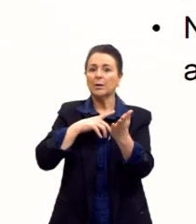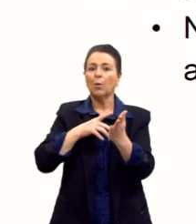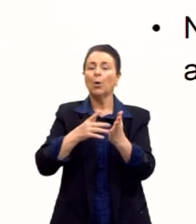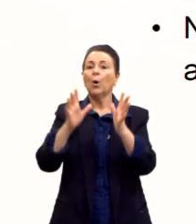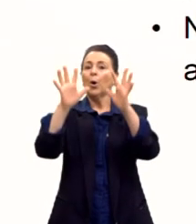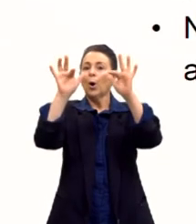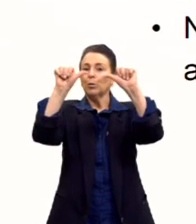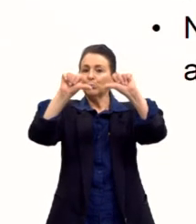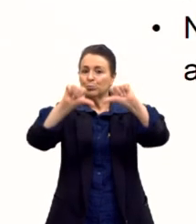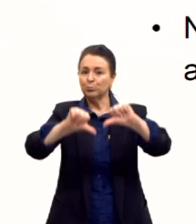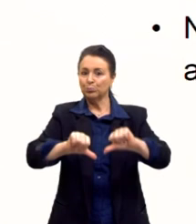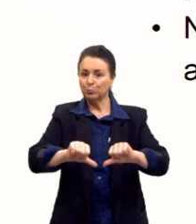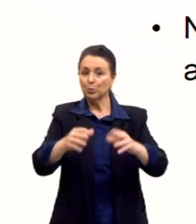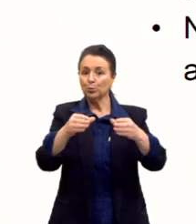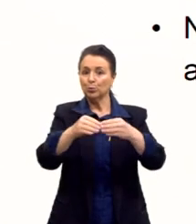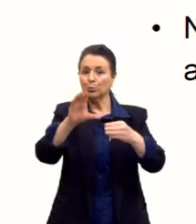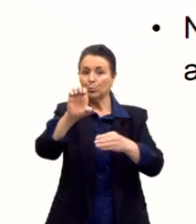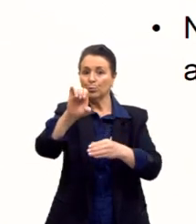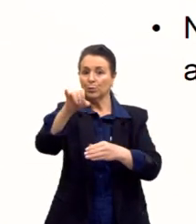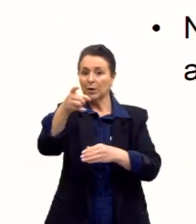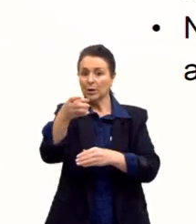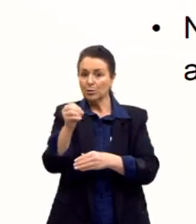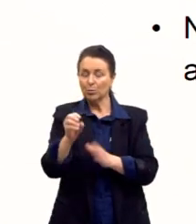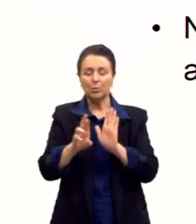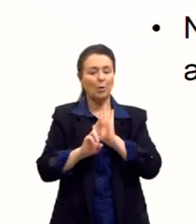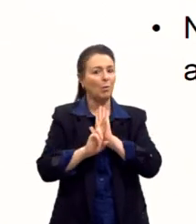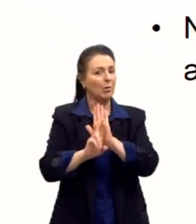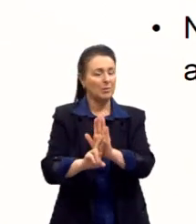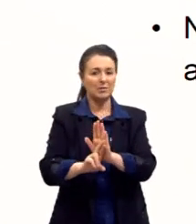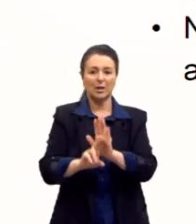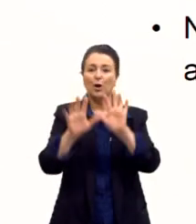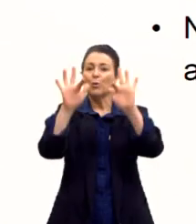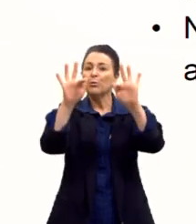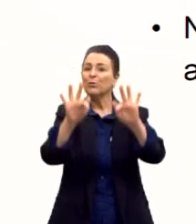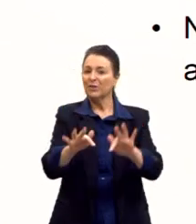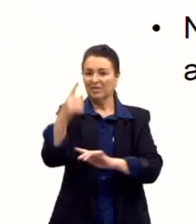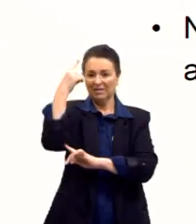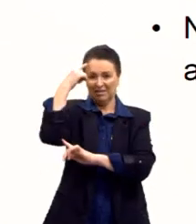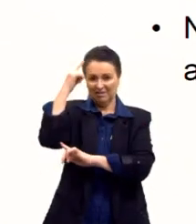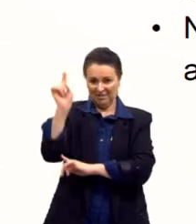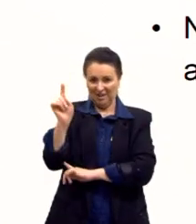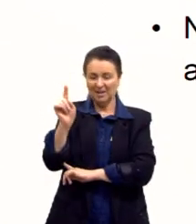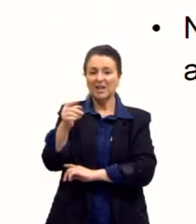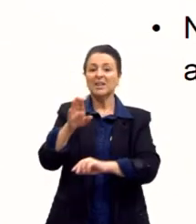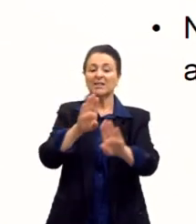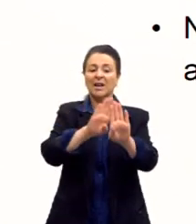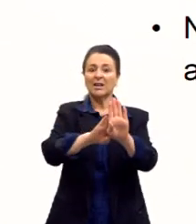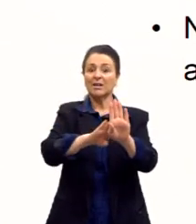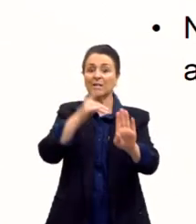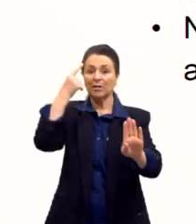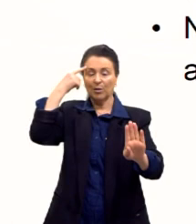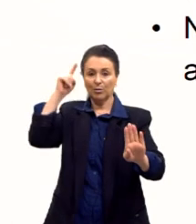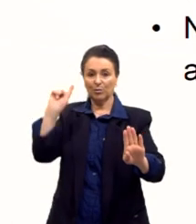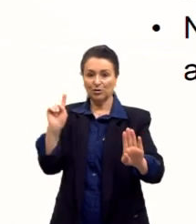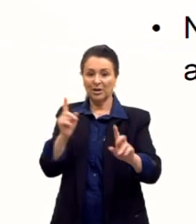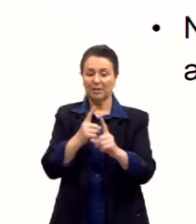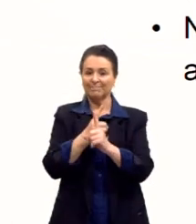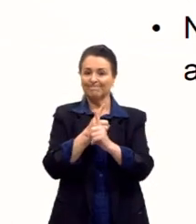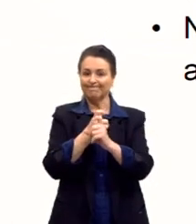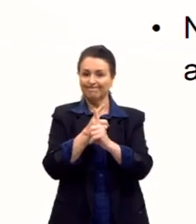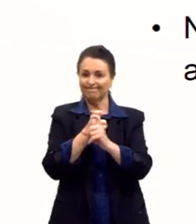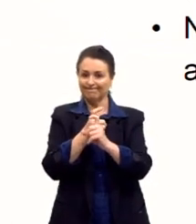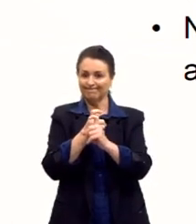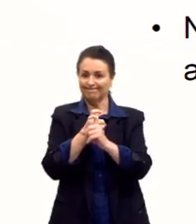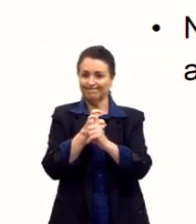não representa o fim dessas ideias e da ideologia nazifascista. E a gente tem que ter muito cuidado com os símbolos do